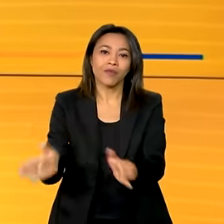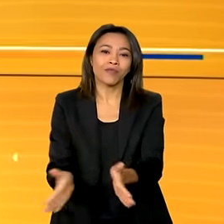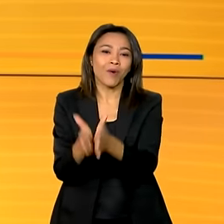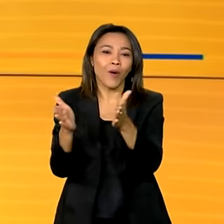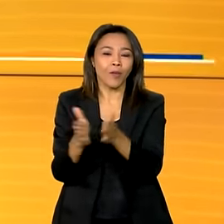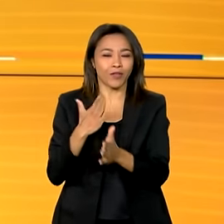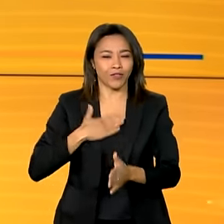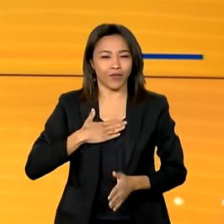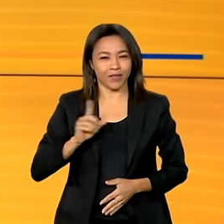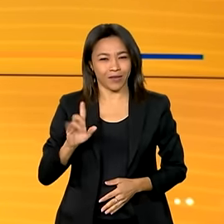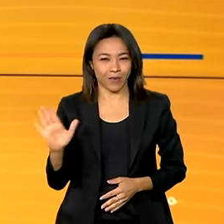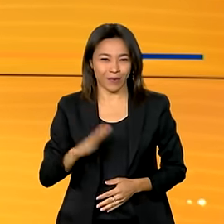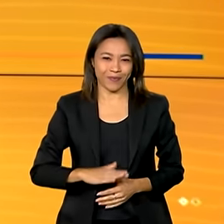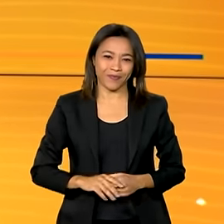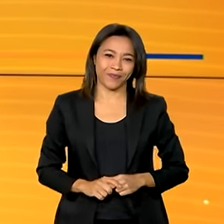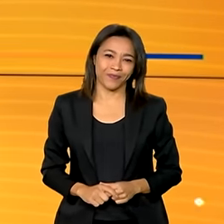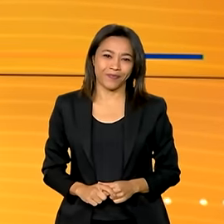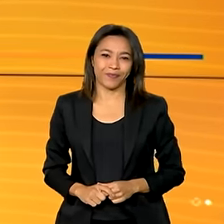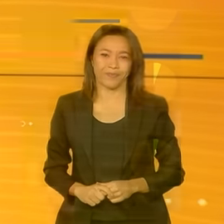A gente volta já já.